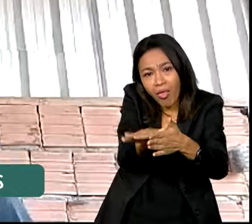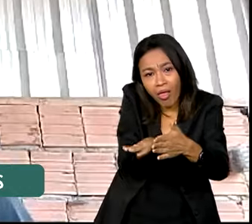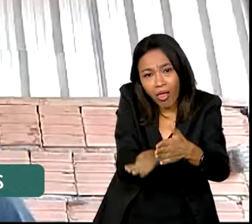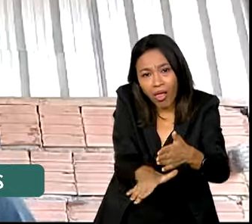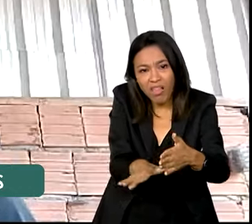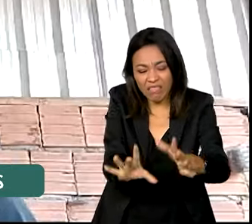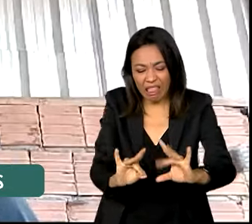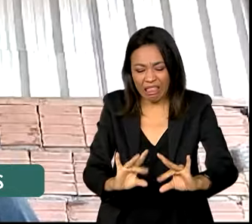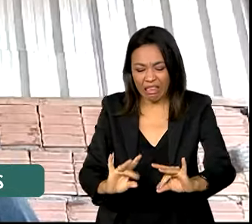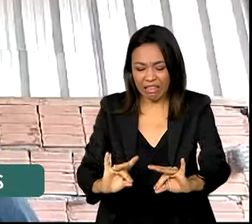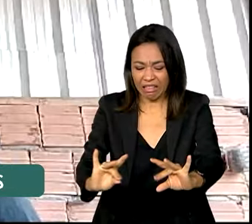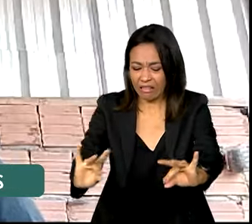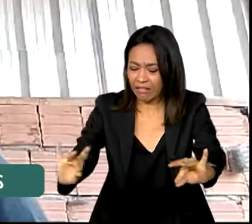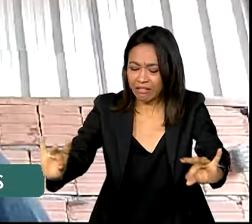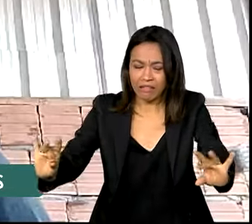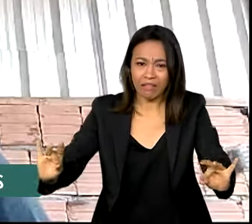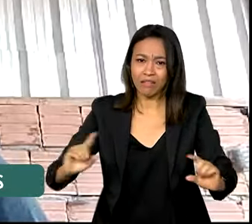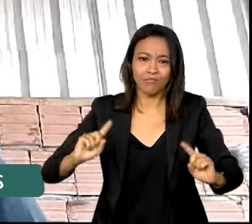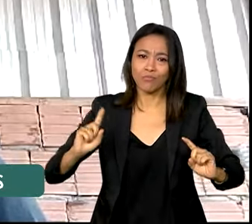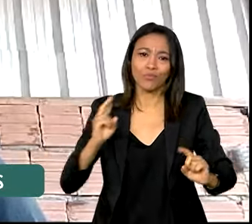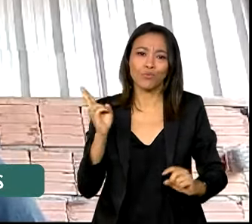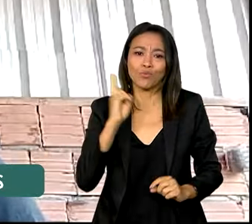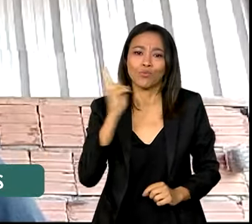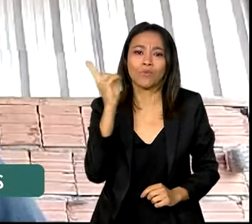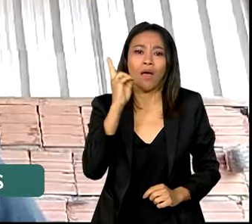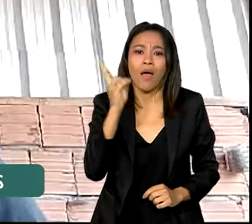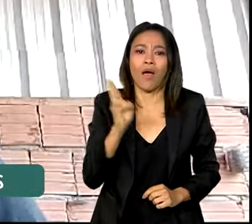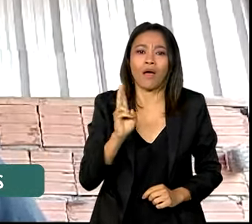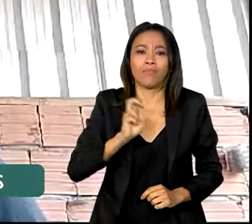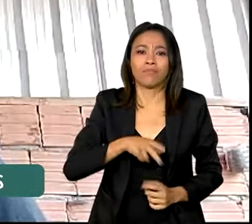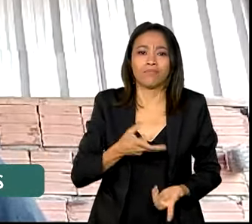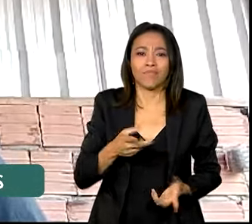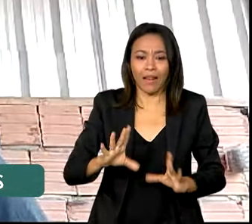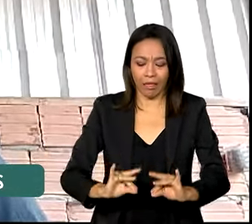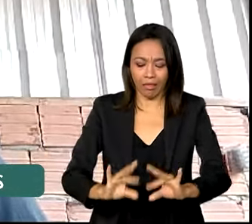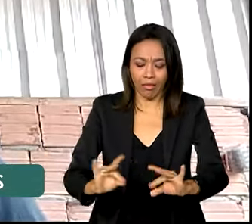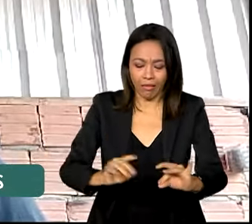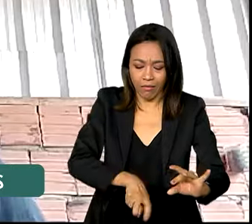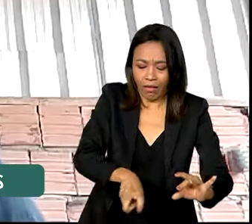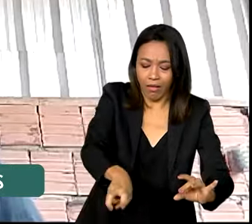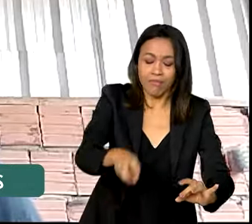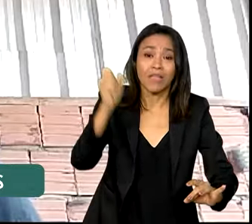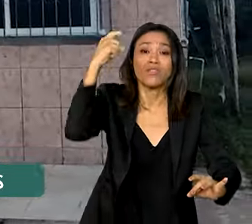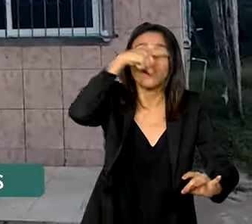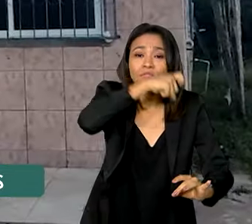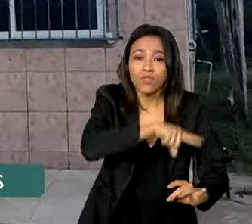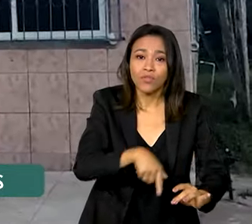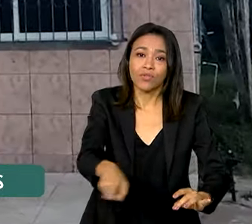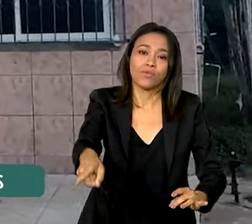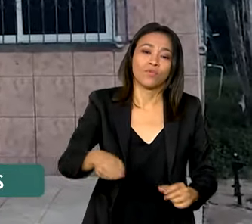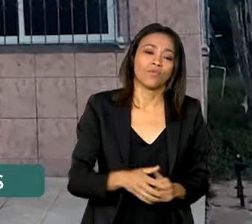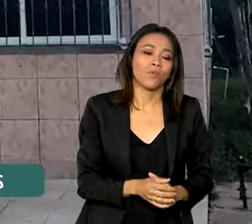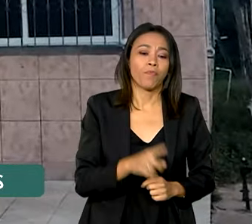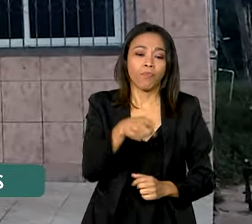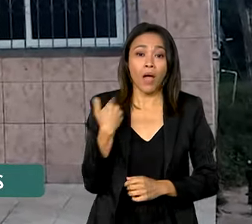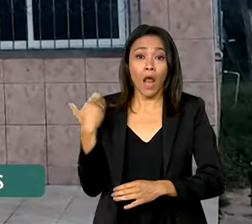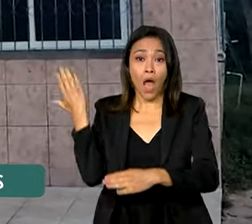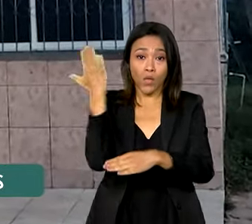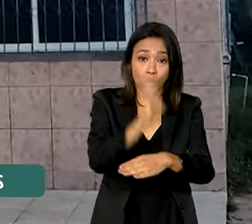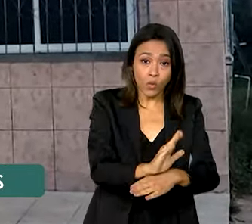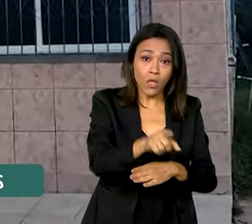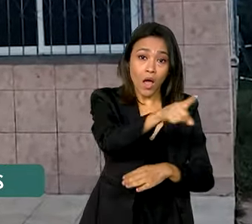Até tem canto que ninguém pode andar mais. Está na lama. Está muito dificultoso. Para socorrer os